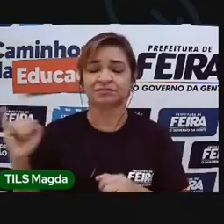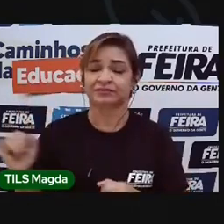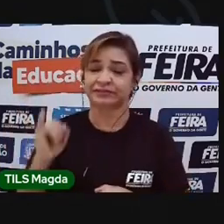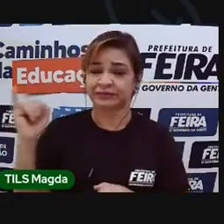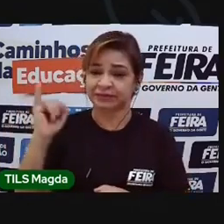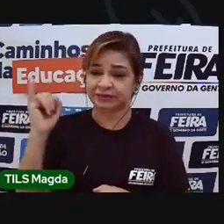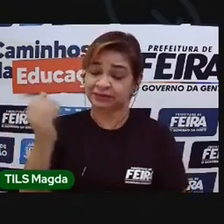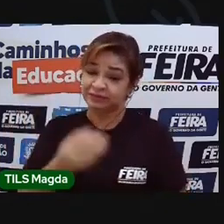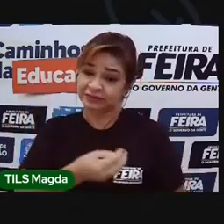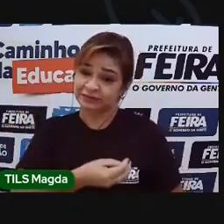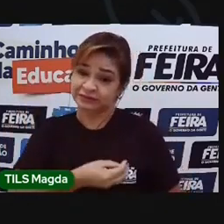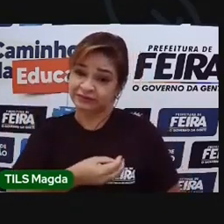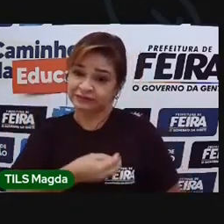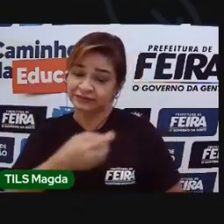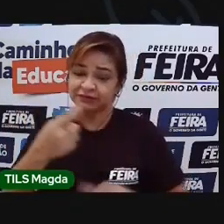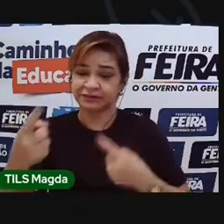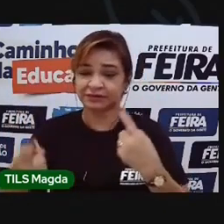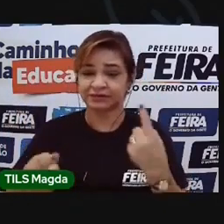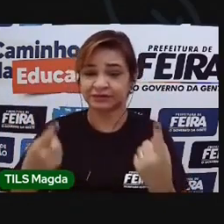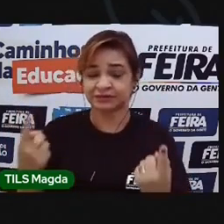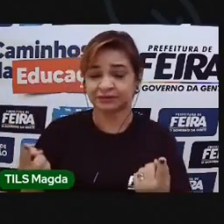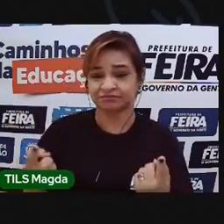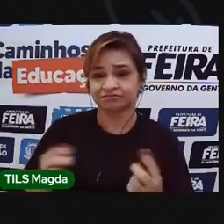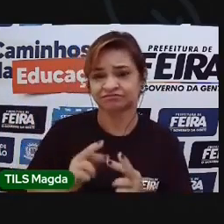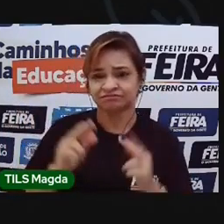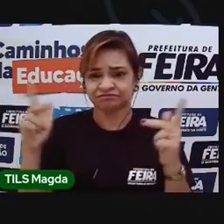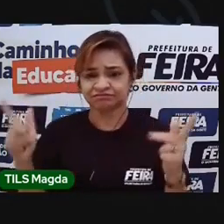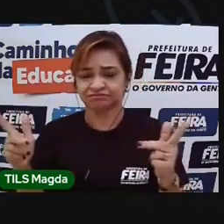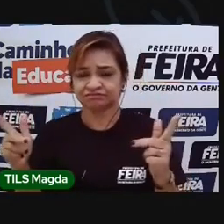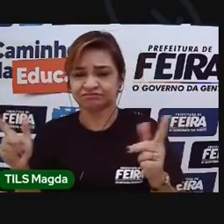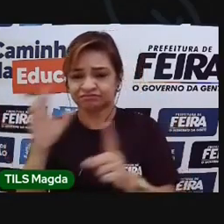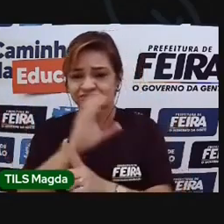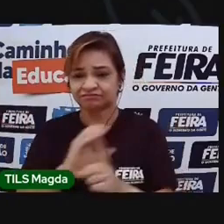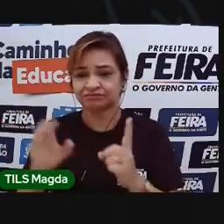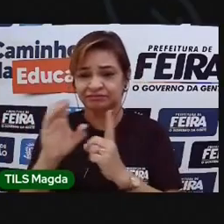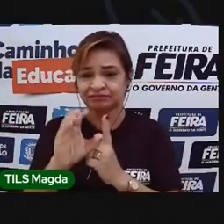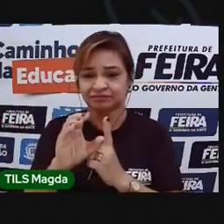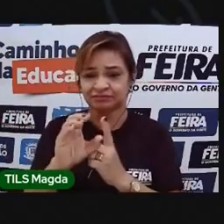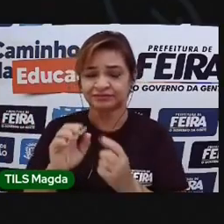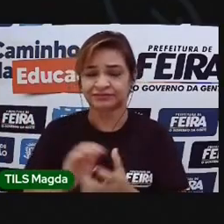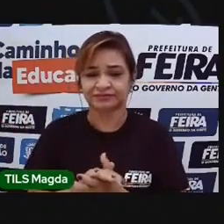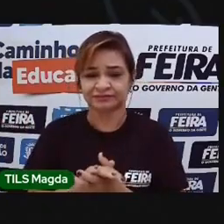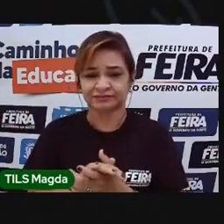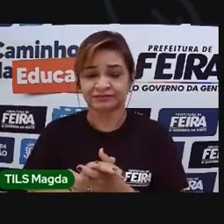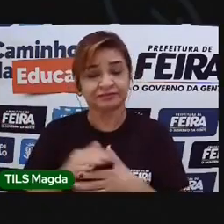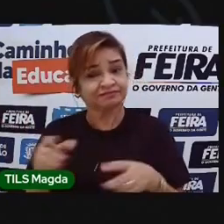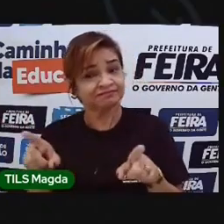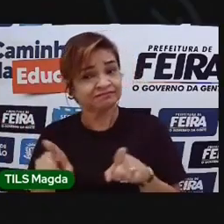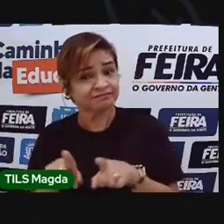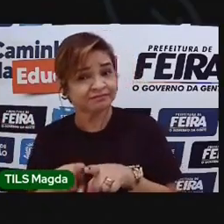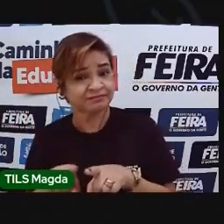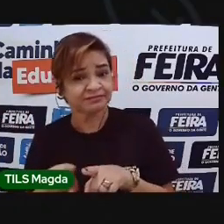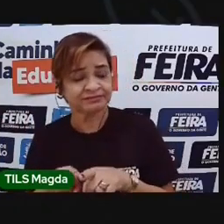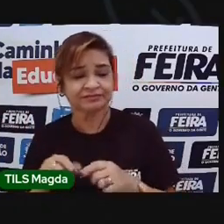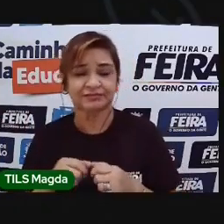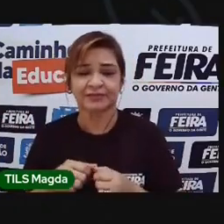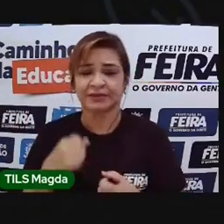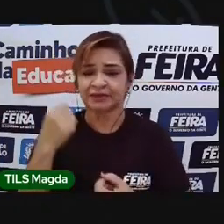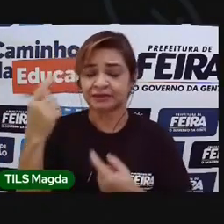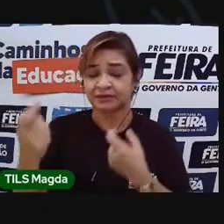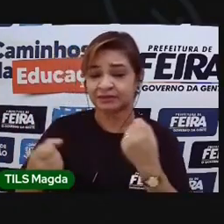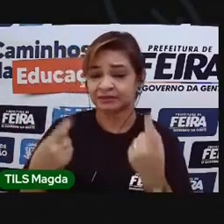para as nossas vidas, a diversidade cultural. Para tanto, trataremos de alguns